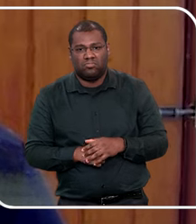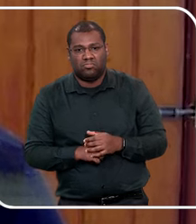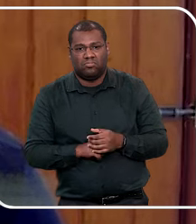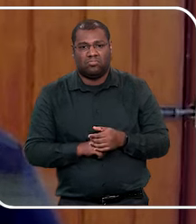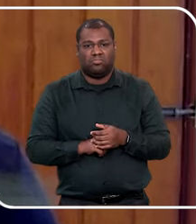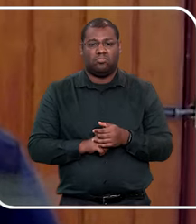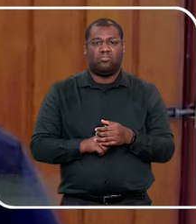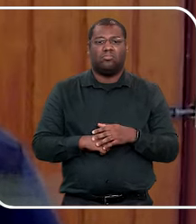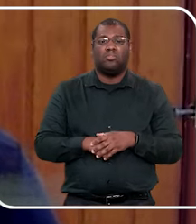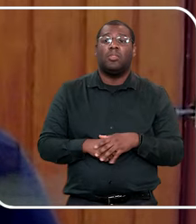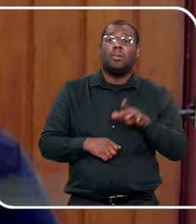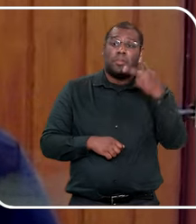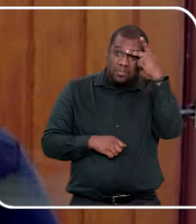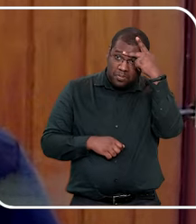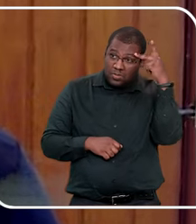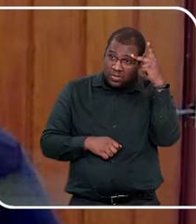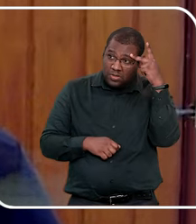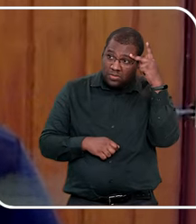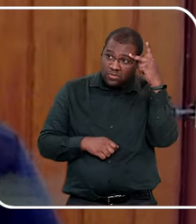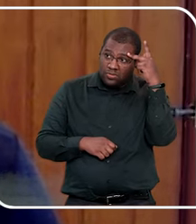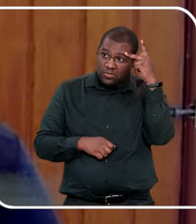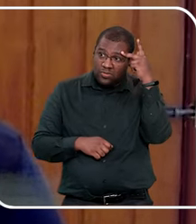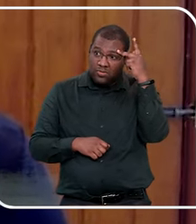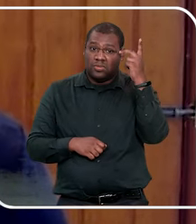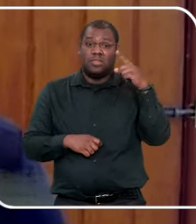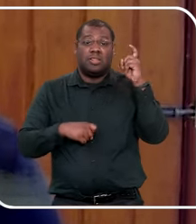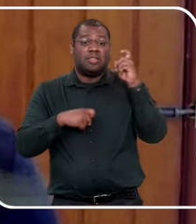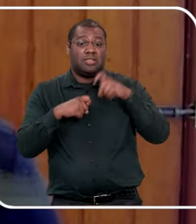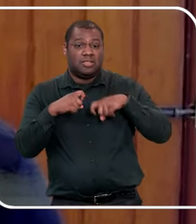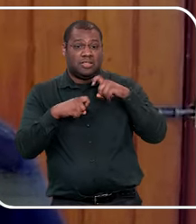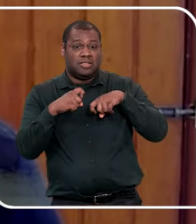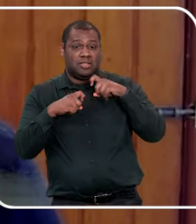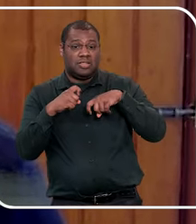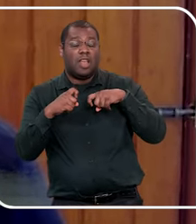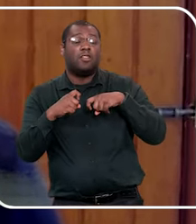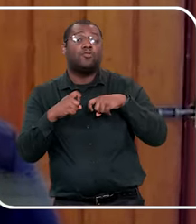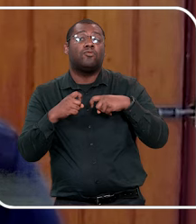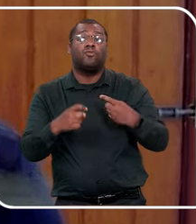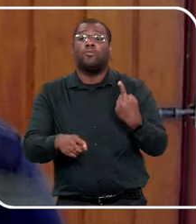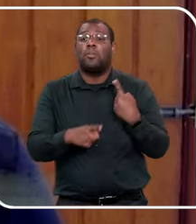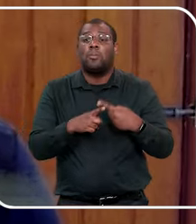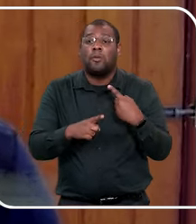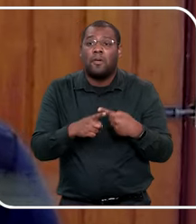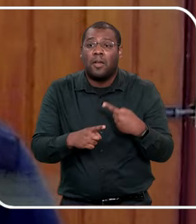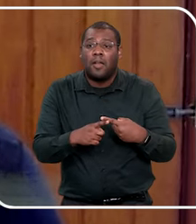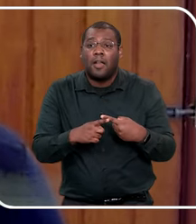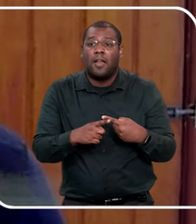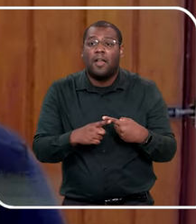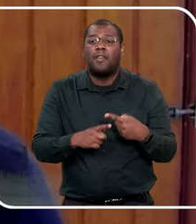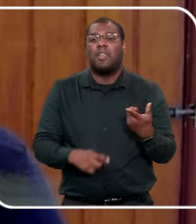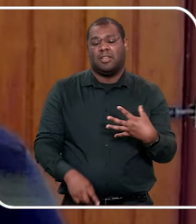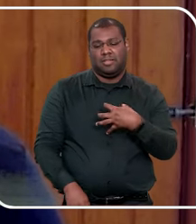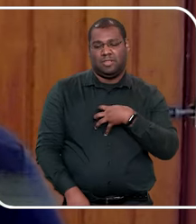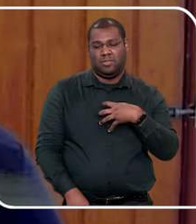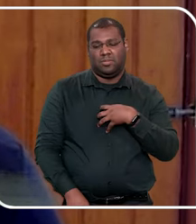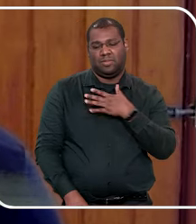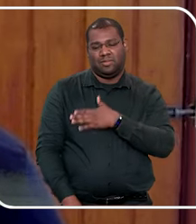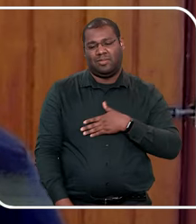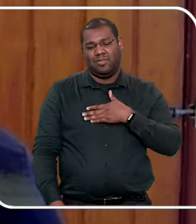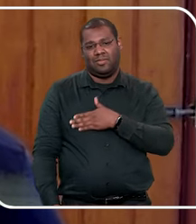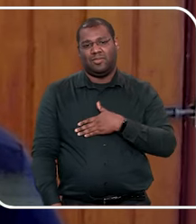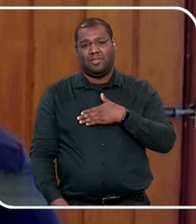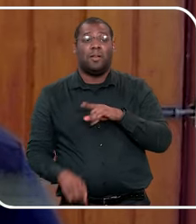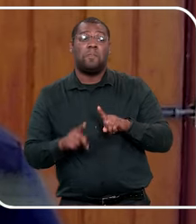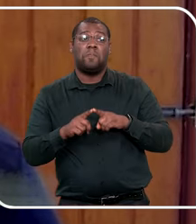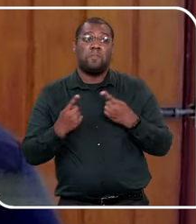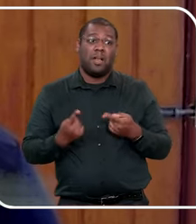chegar ao orgasmo, não é? Normalmente é o nosso objetivo na relação sexual, a criança não tem maturidade